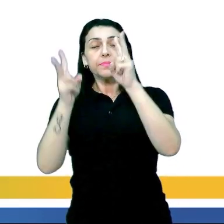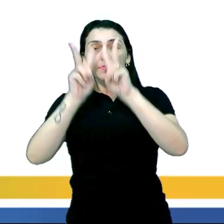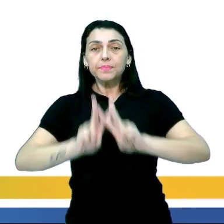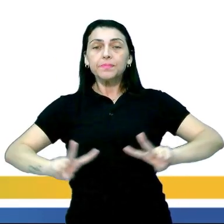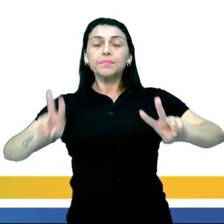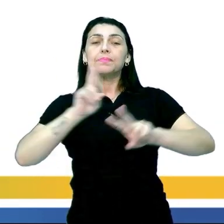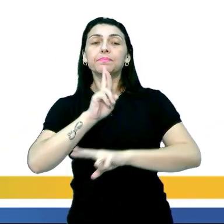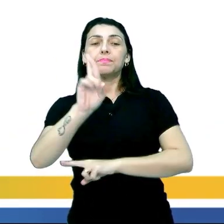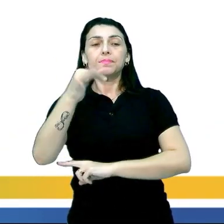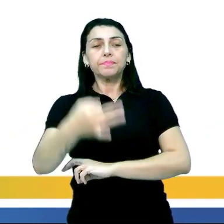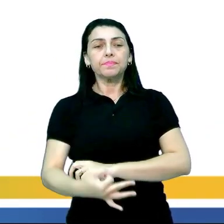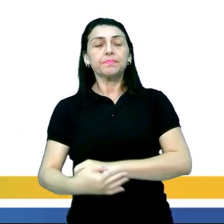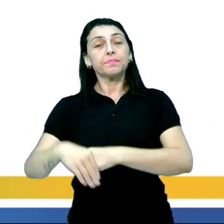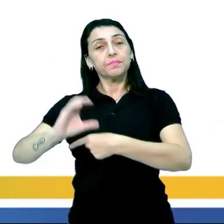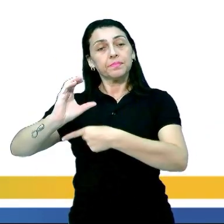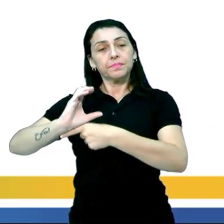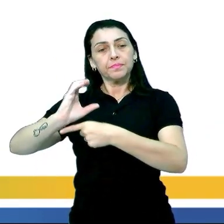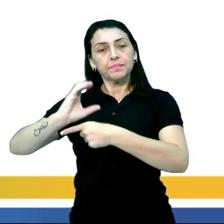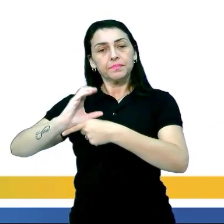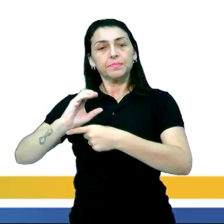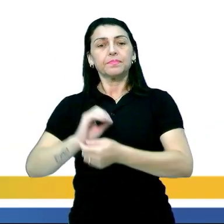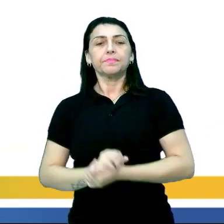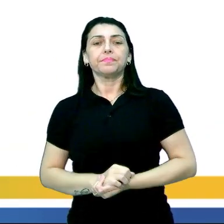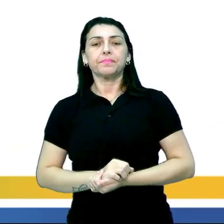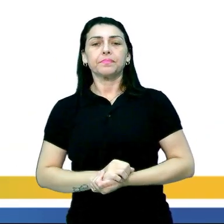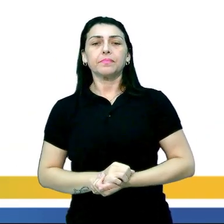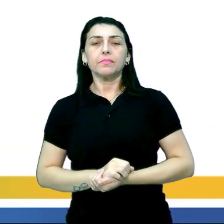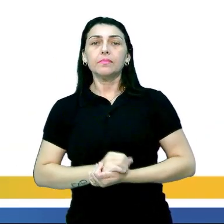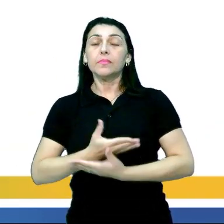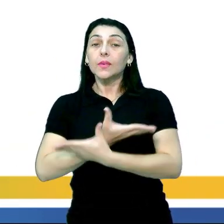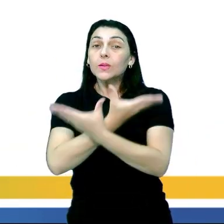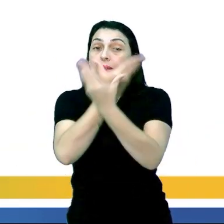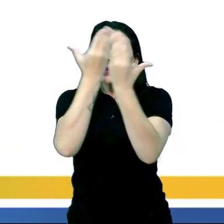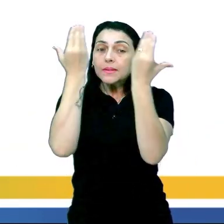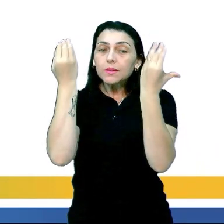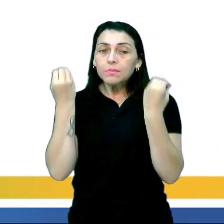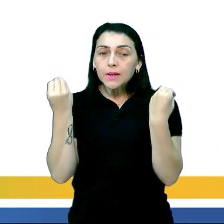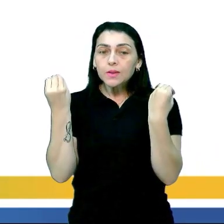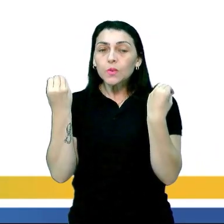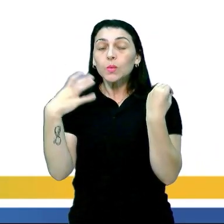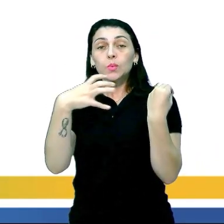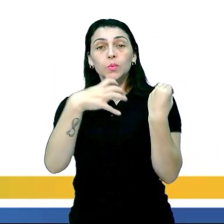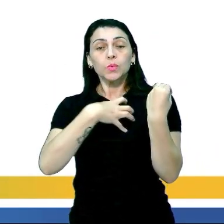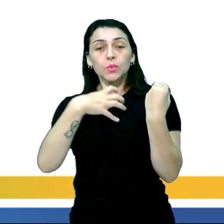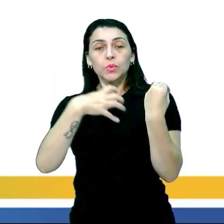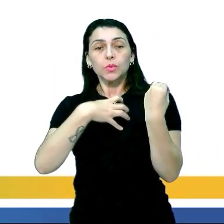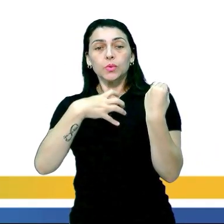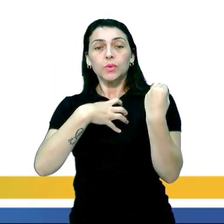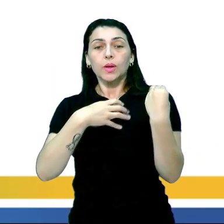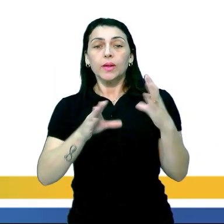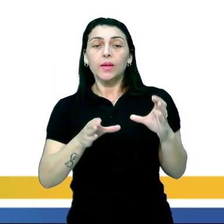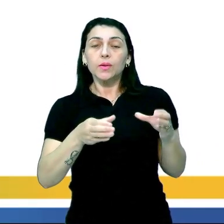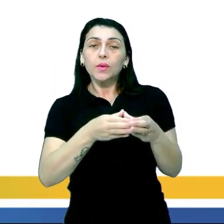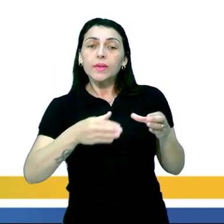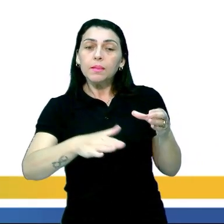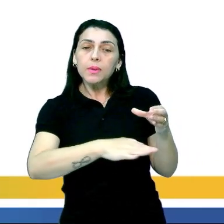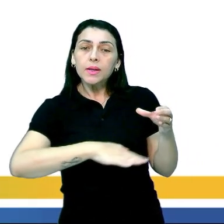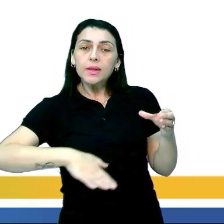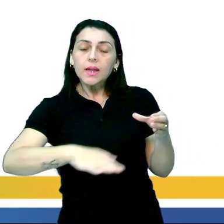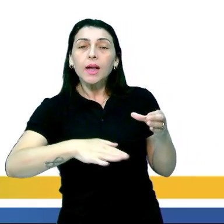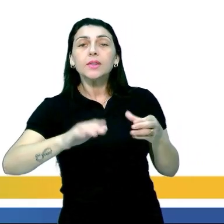A resposta correta está expressa na letra C. Esquecimento das formas de